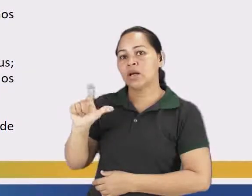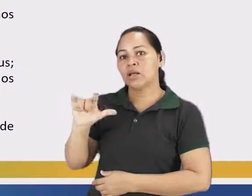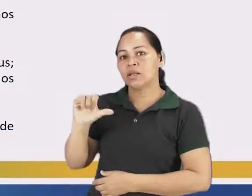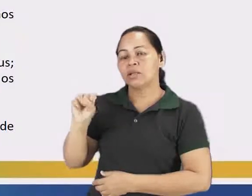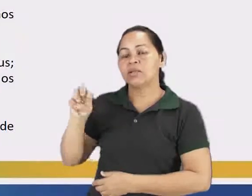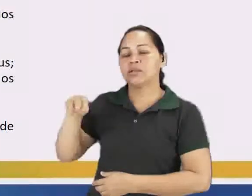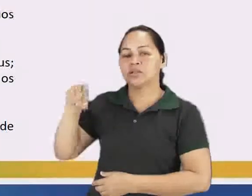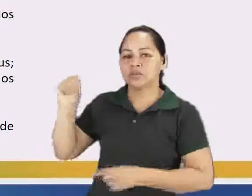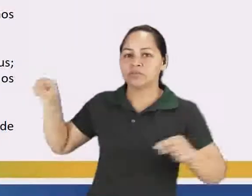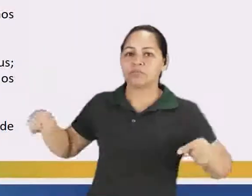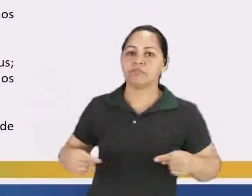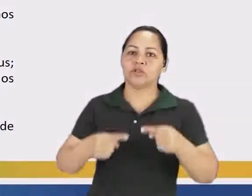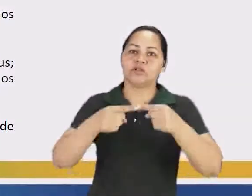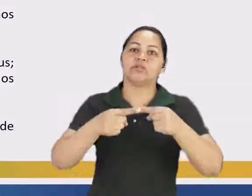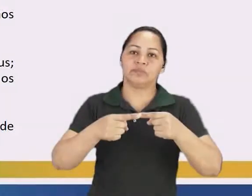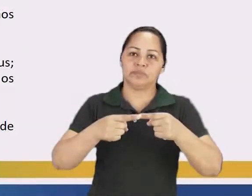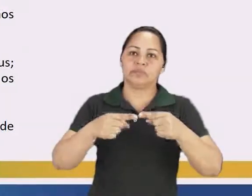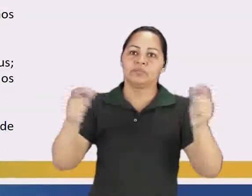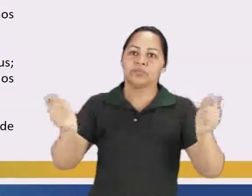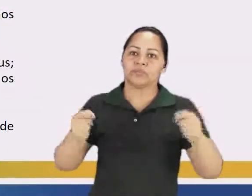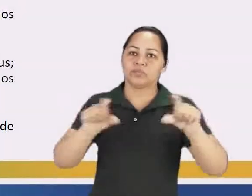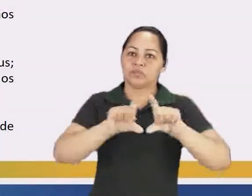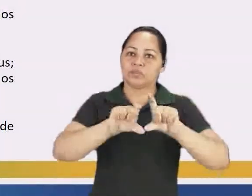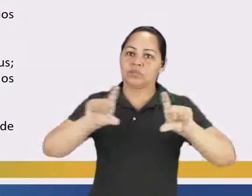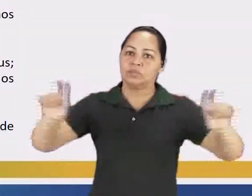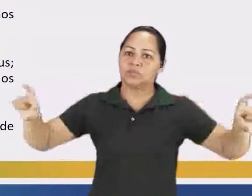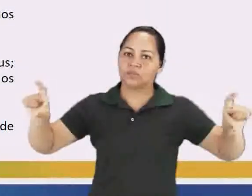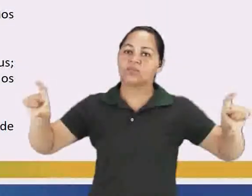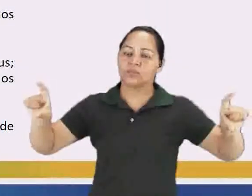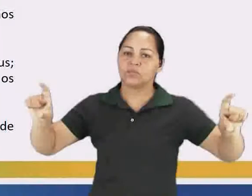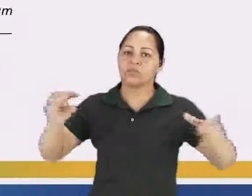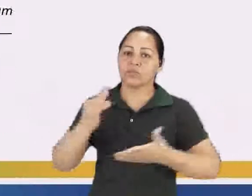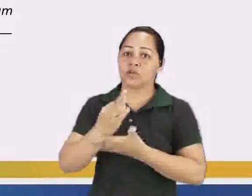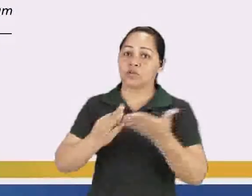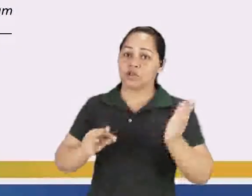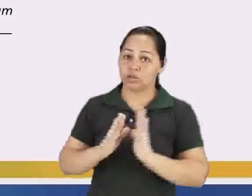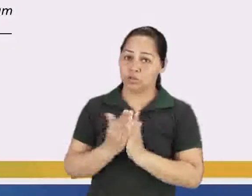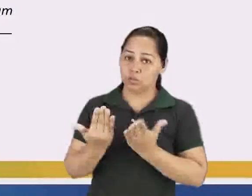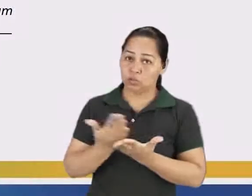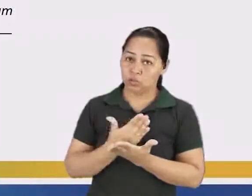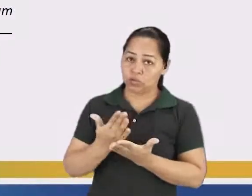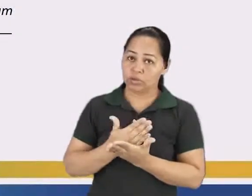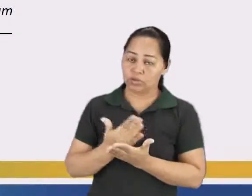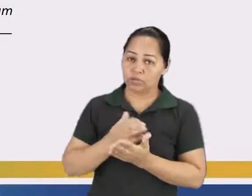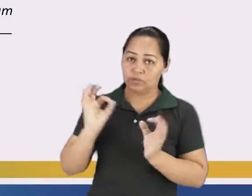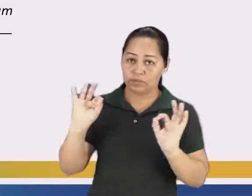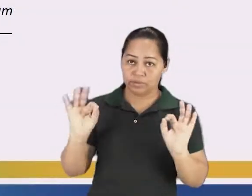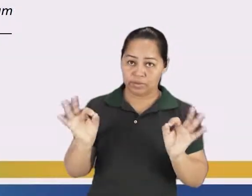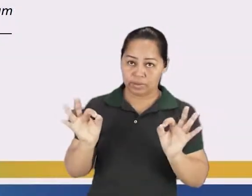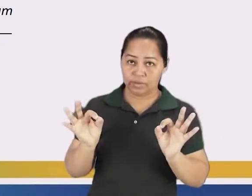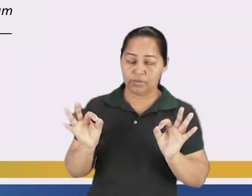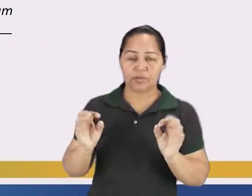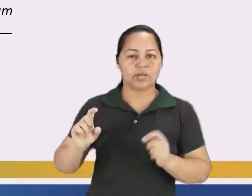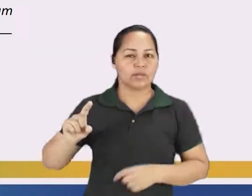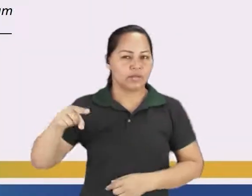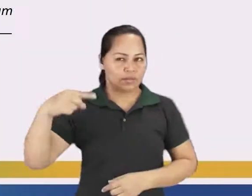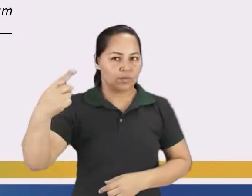confirmando a primeira parte do enunciado da questão. Certo? Depois